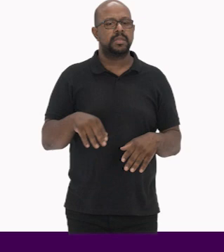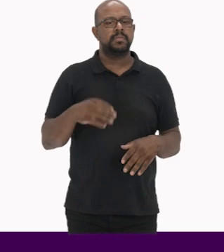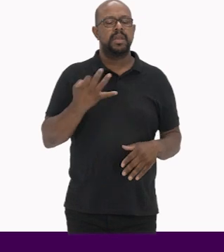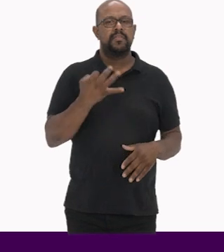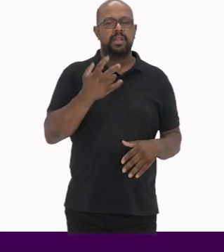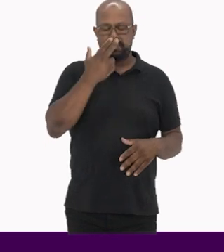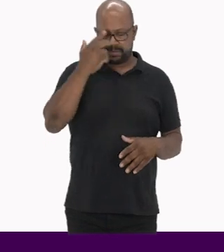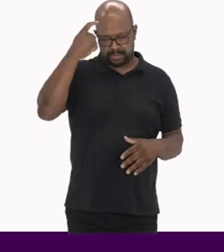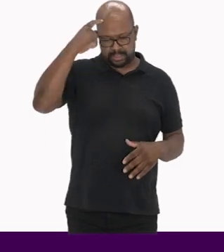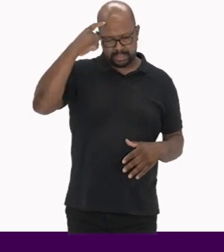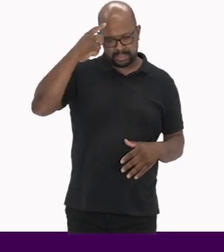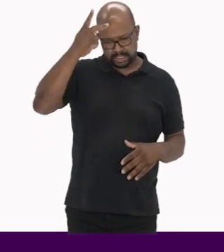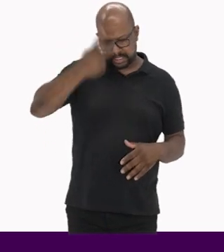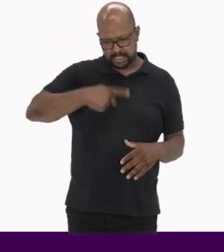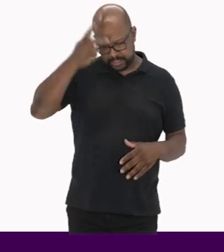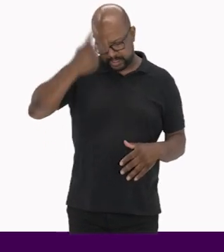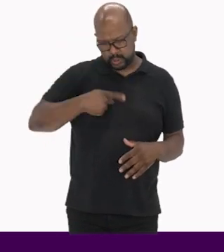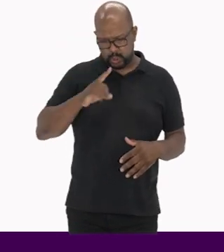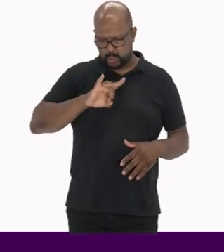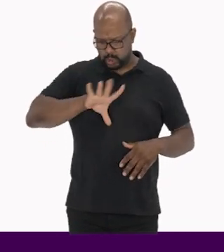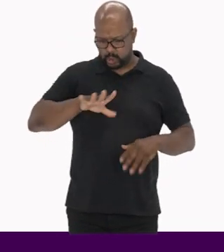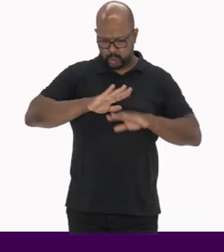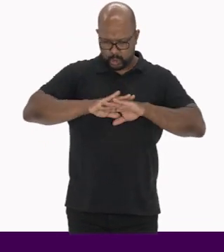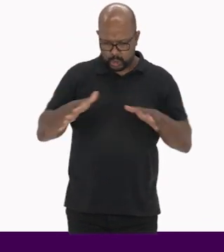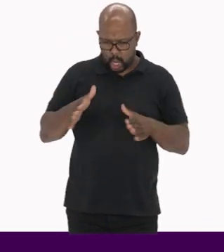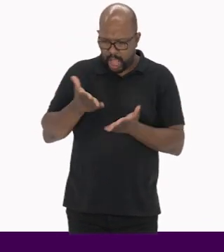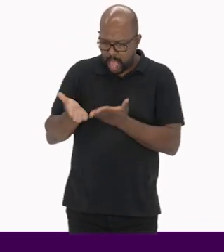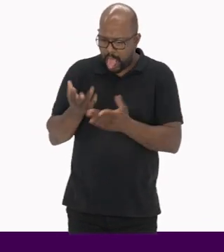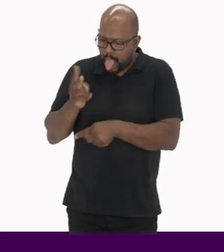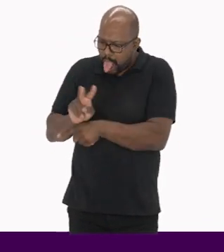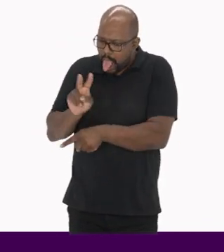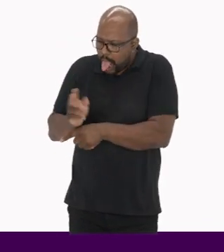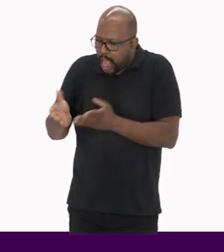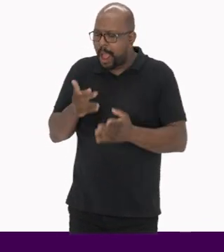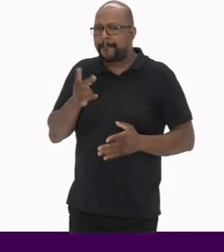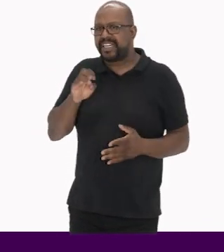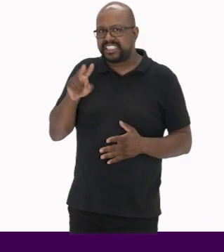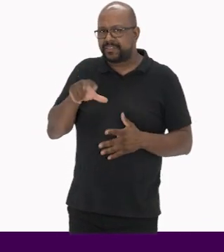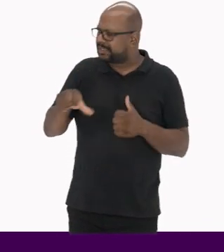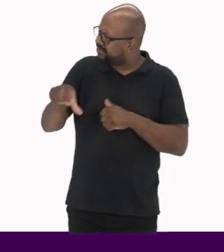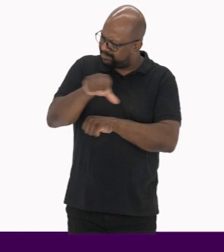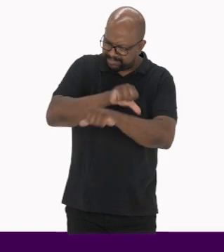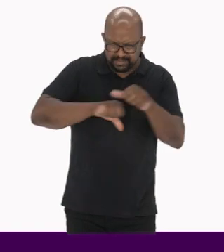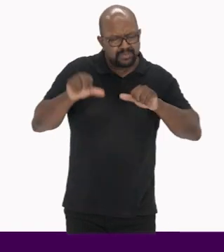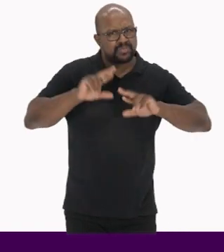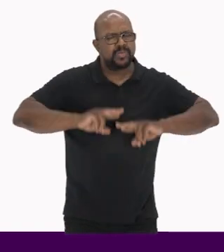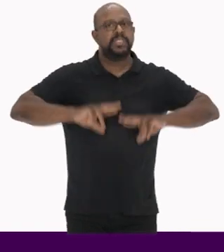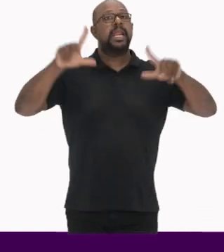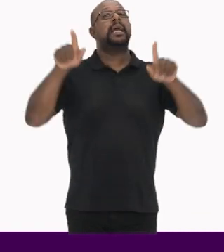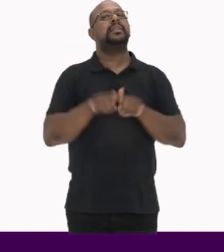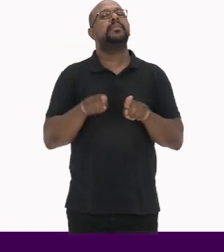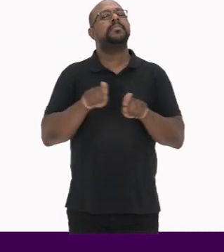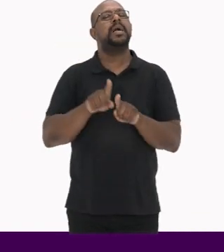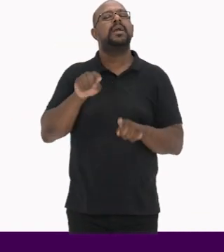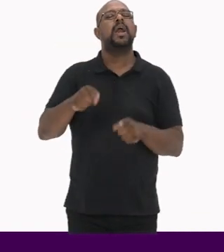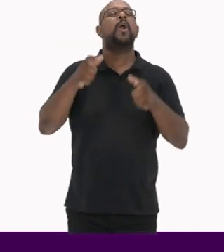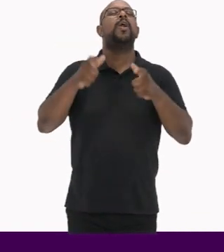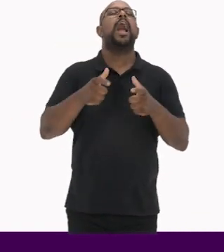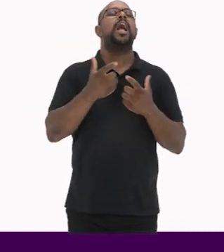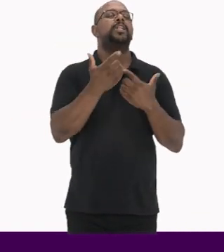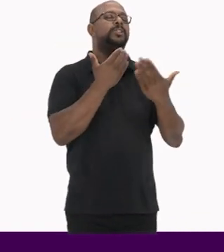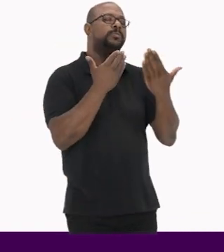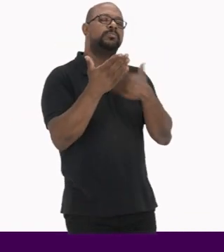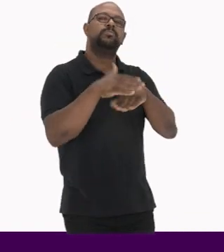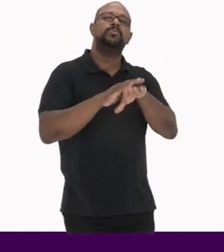distanciarem de seu caráter exclusivamente preservacionista Para se transformarem também em canal de